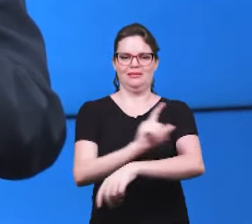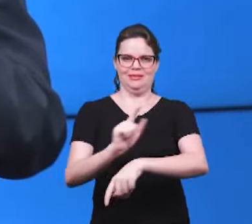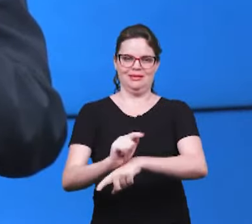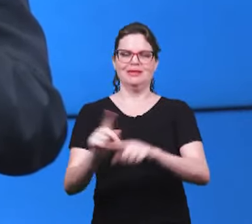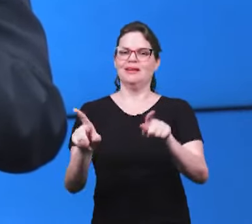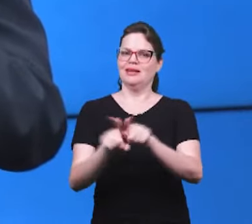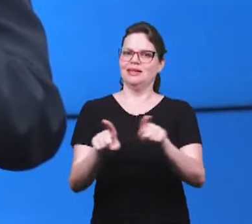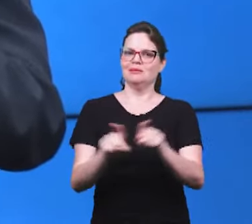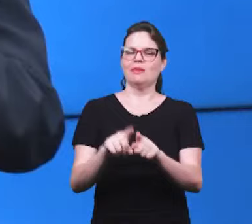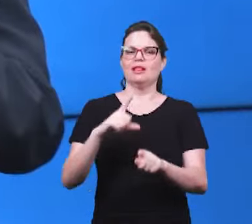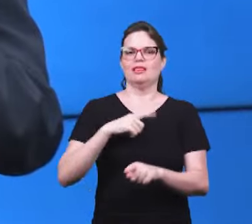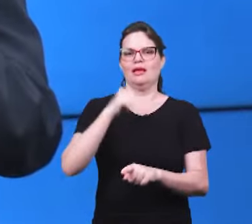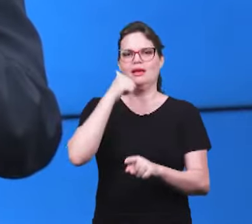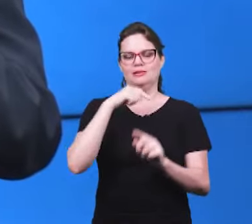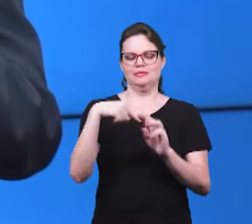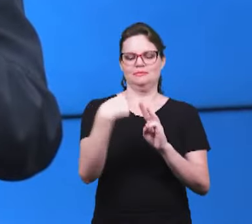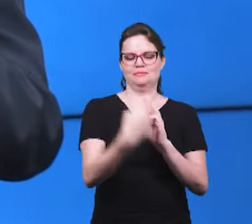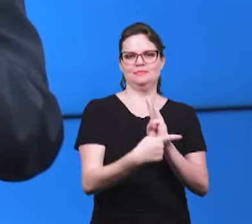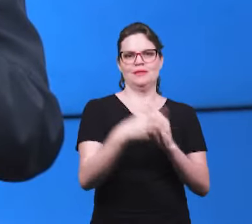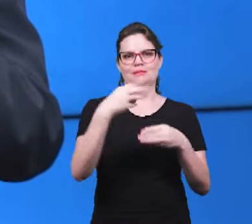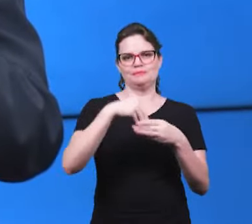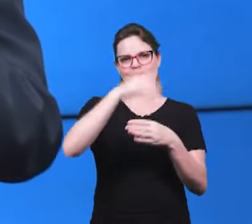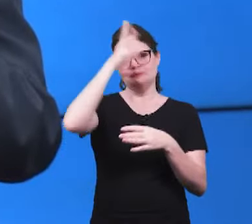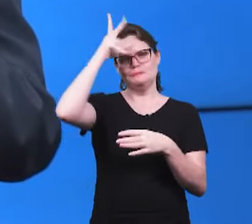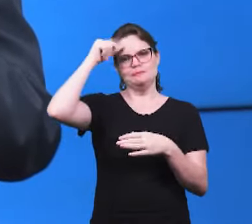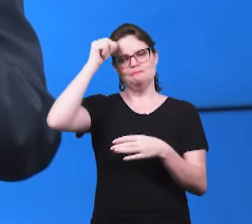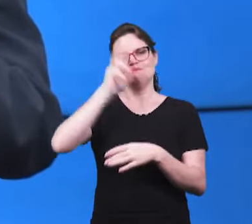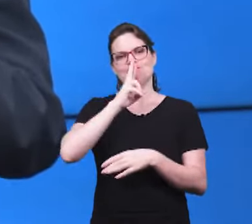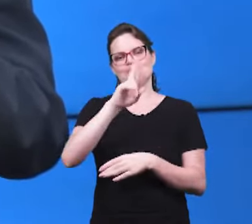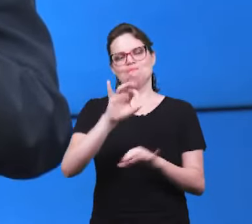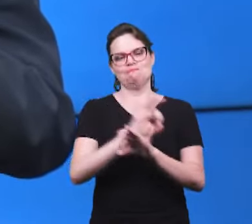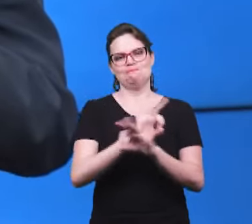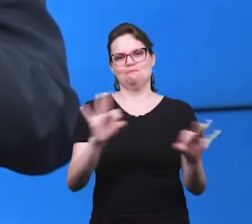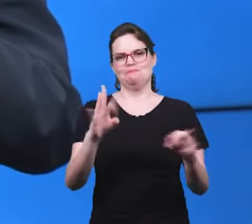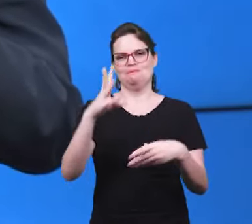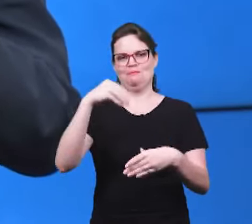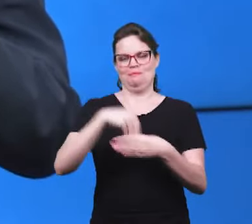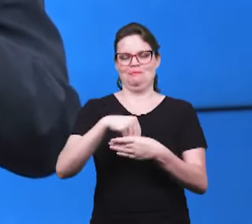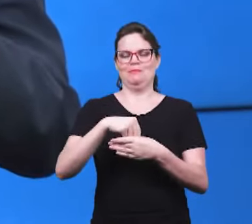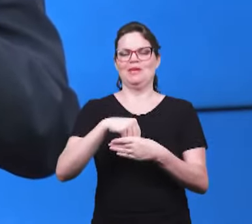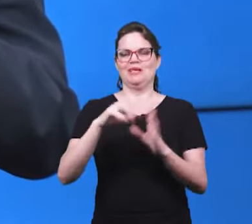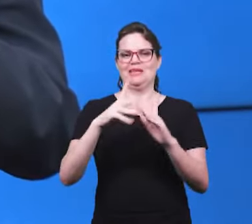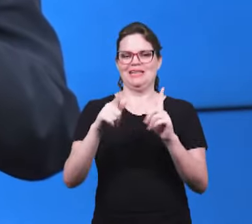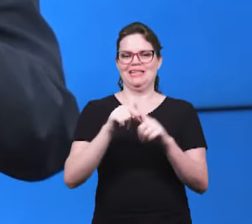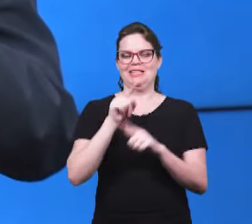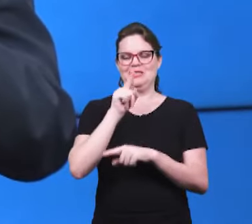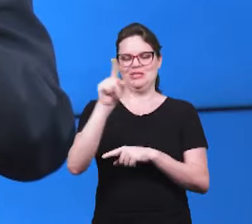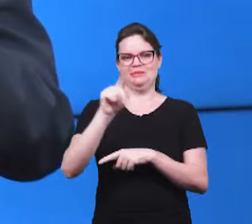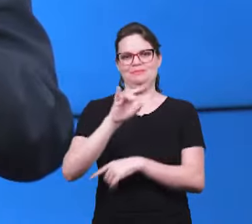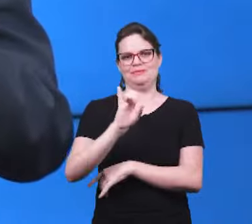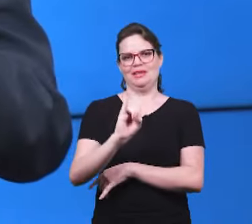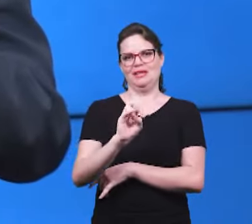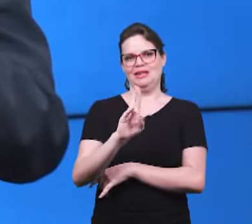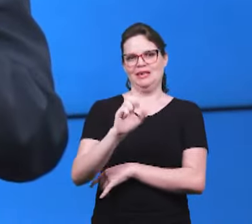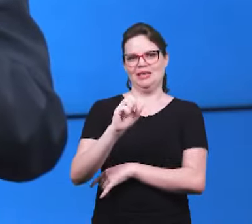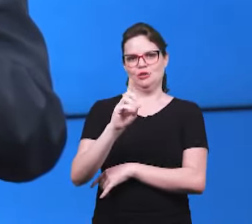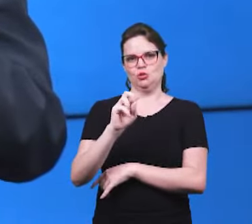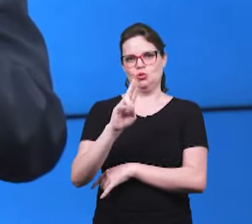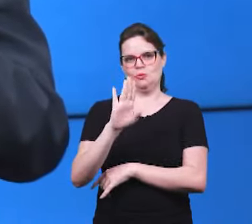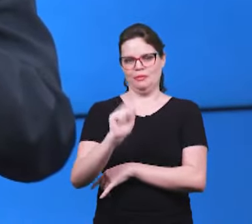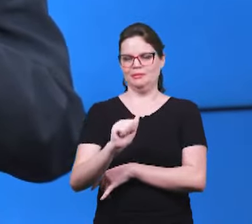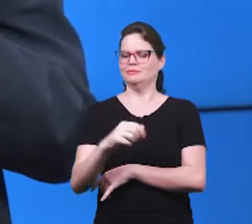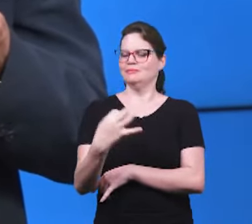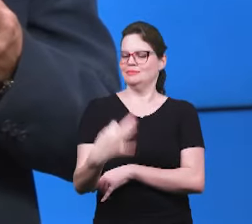ali Vanusa Viviane e Érica muito respondendo muito bem lá do estado do Amazonas nossa igreja lá em Iranduba